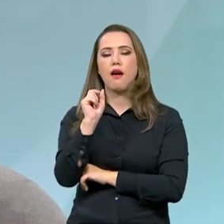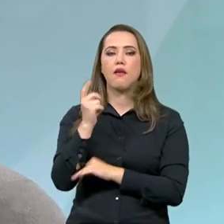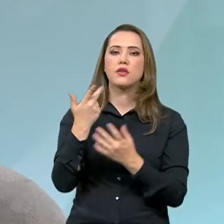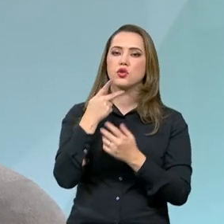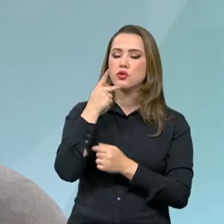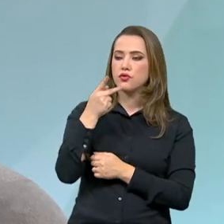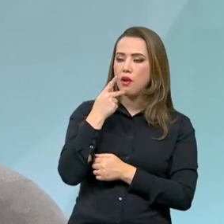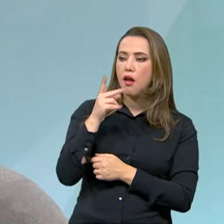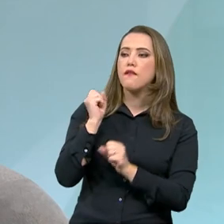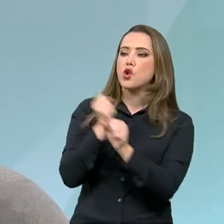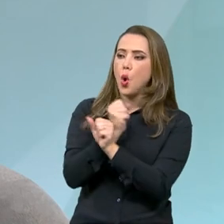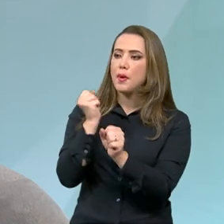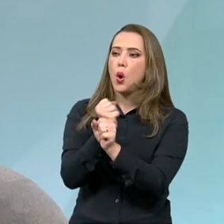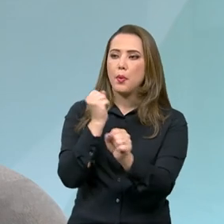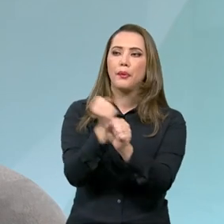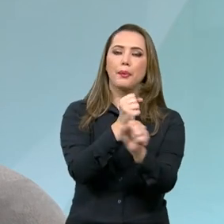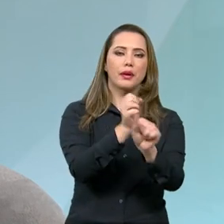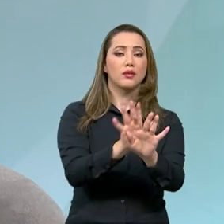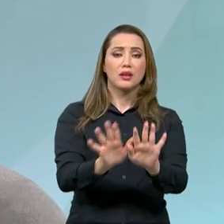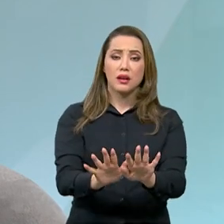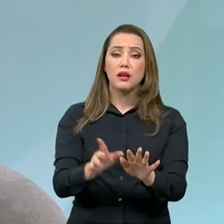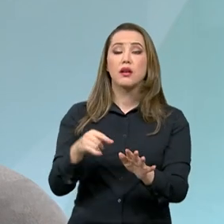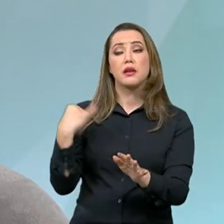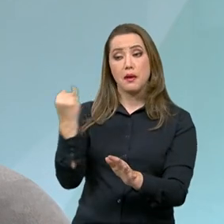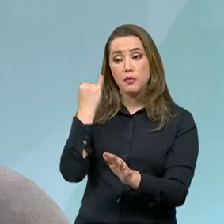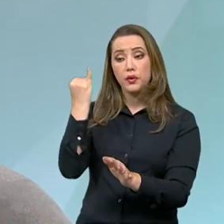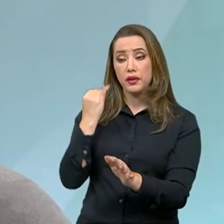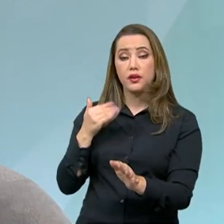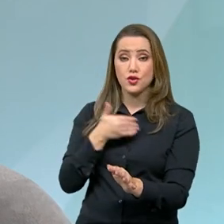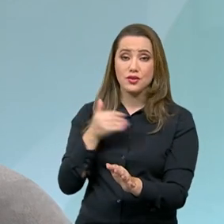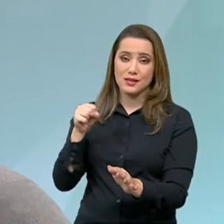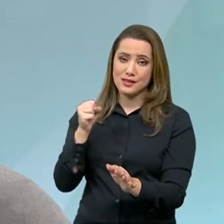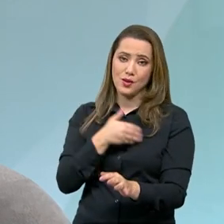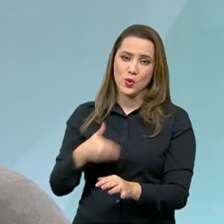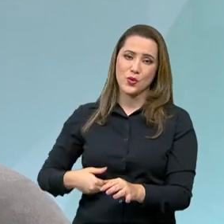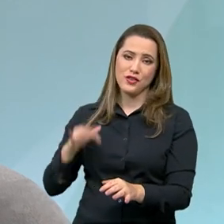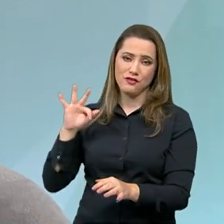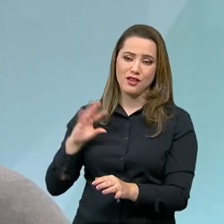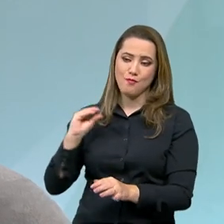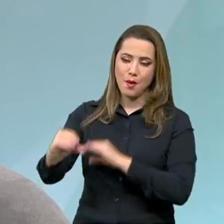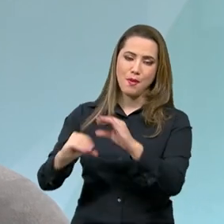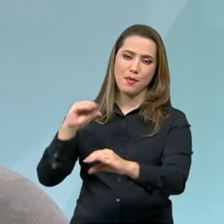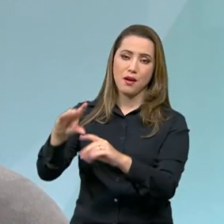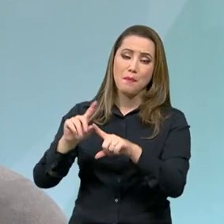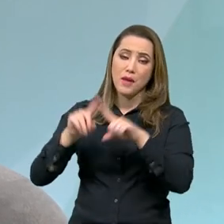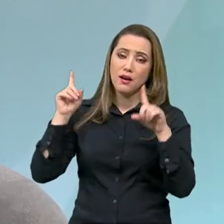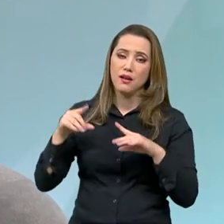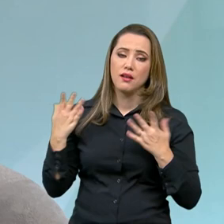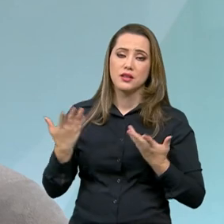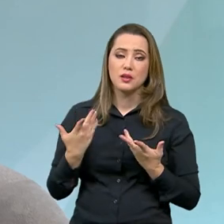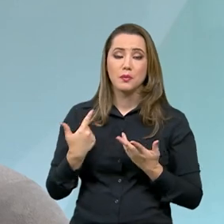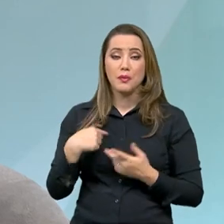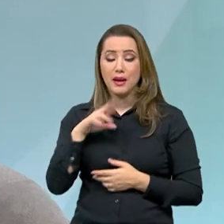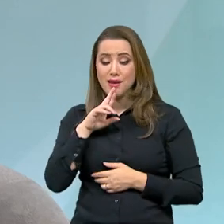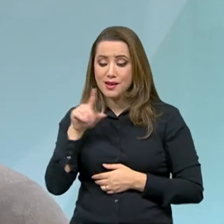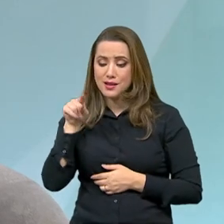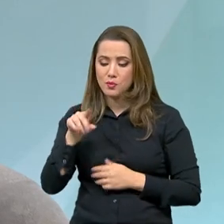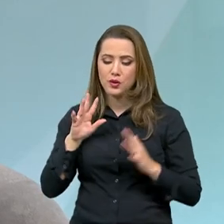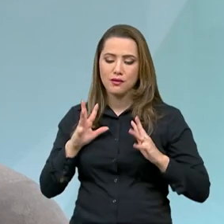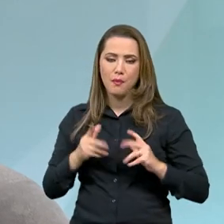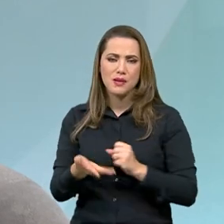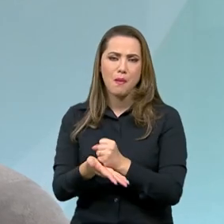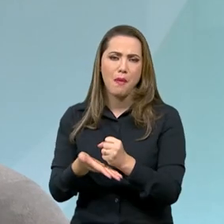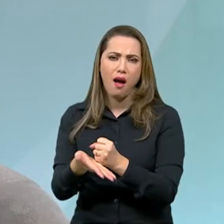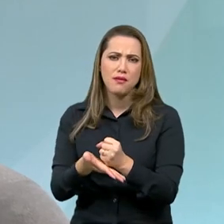públicas. E o investimento público é meritório, Só que para resolver o problema do saneamento no Brasil, que